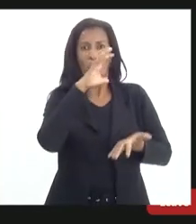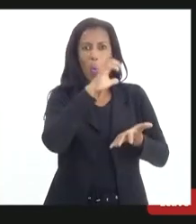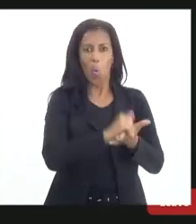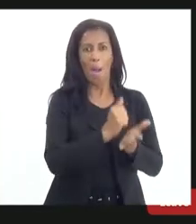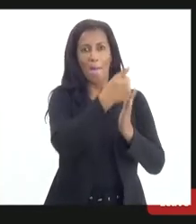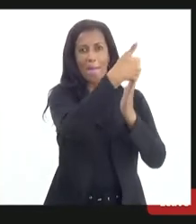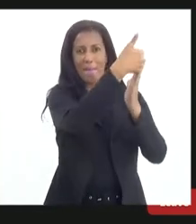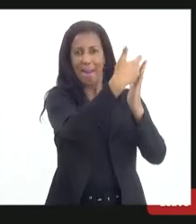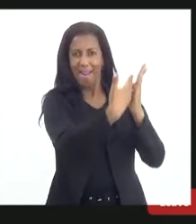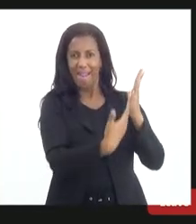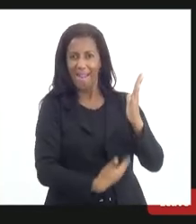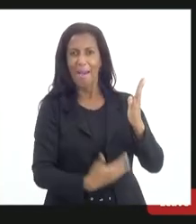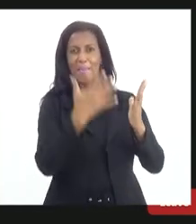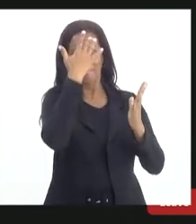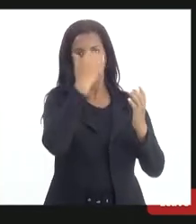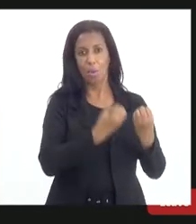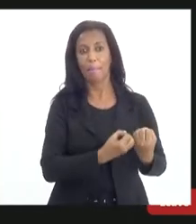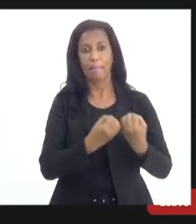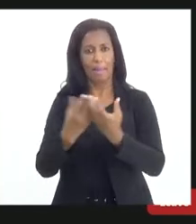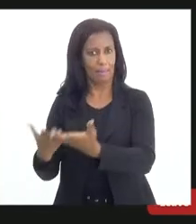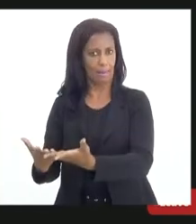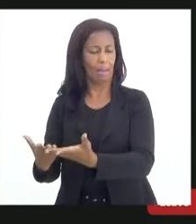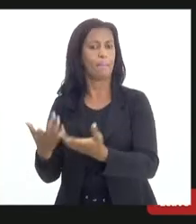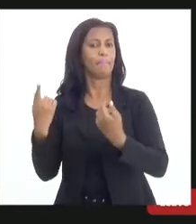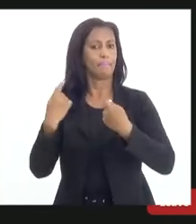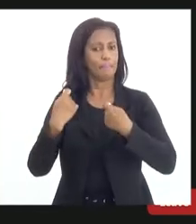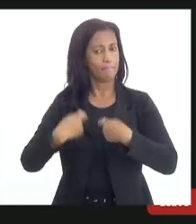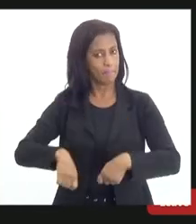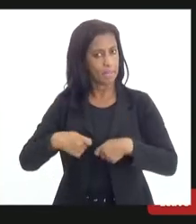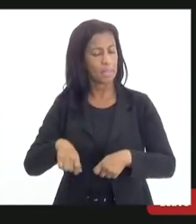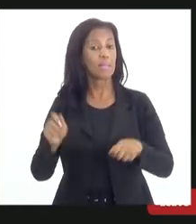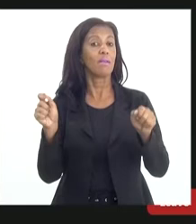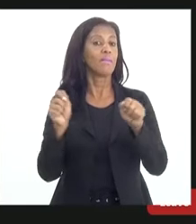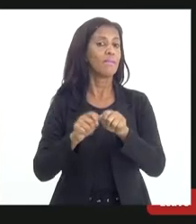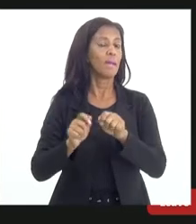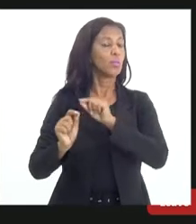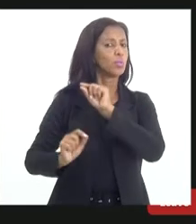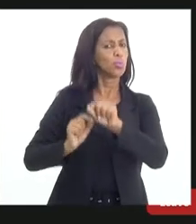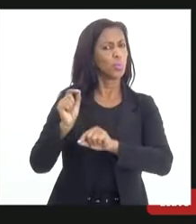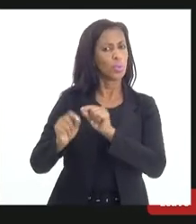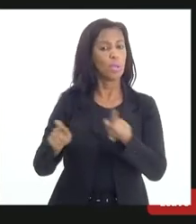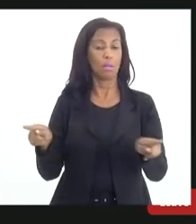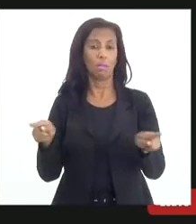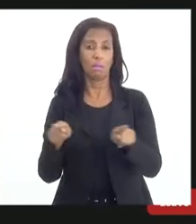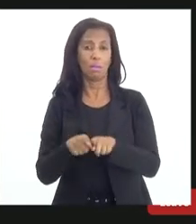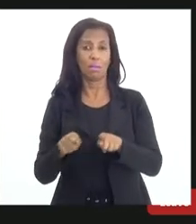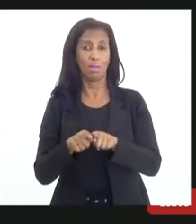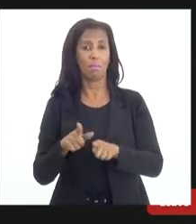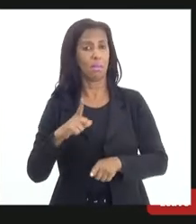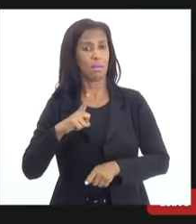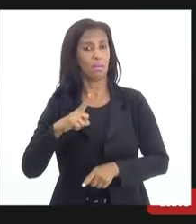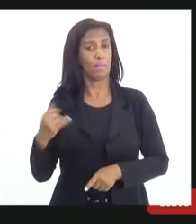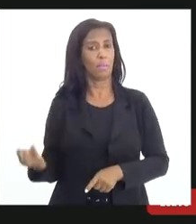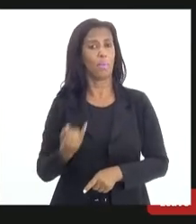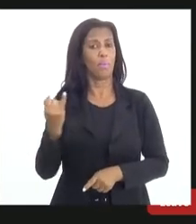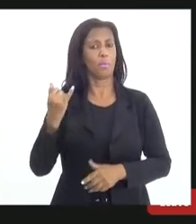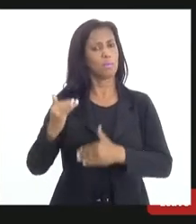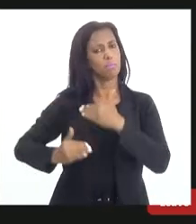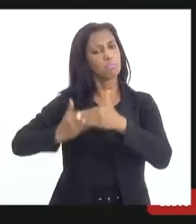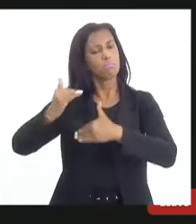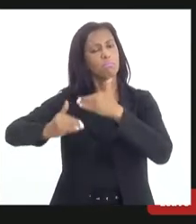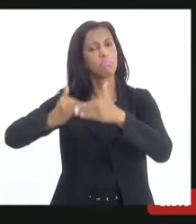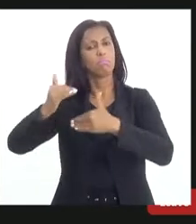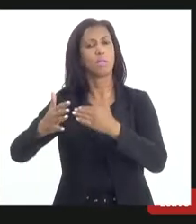cadastro grande de doadores atualizado. Isso faz com que a gente tenha também um papel importante nesse processo.